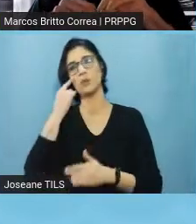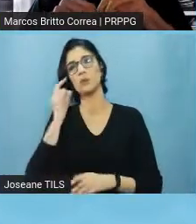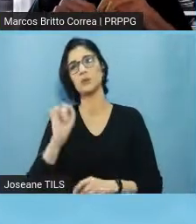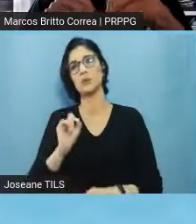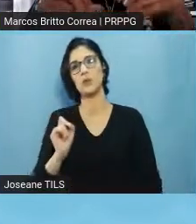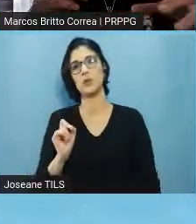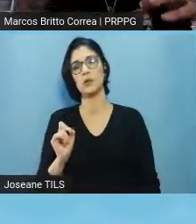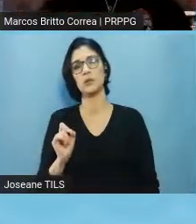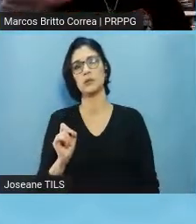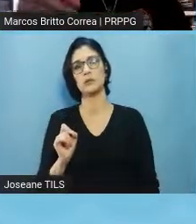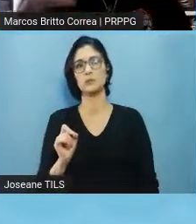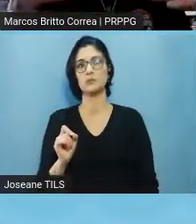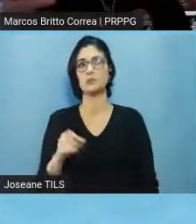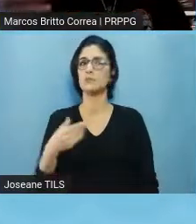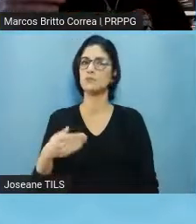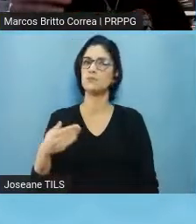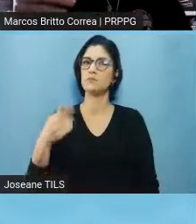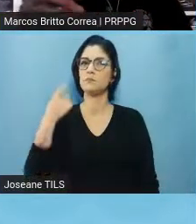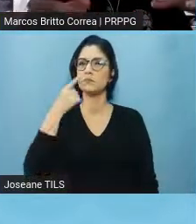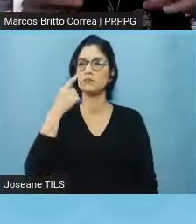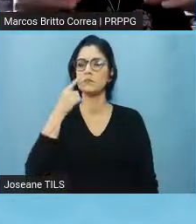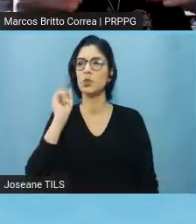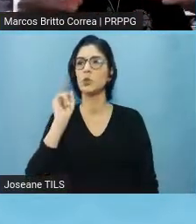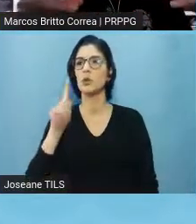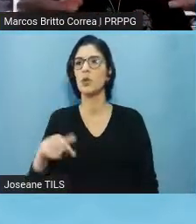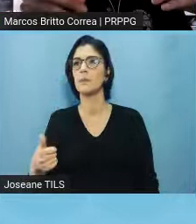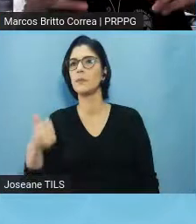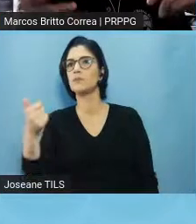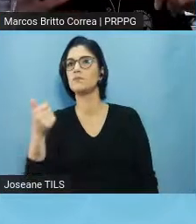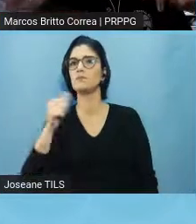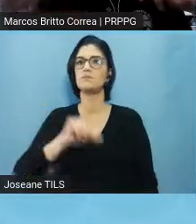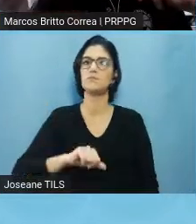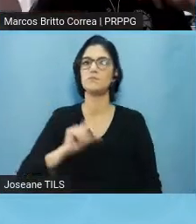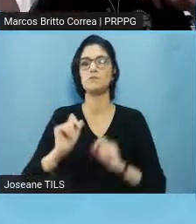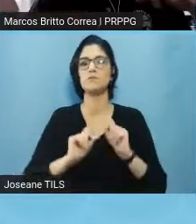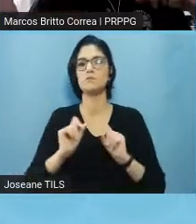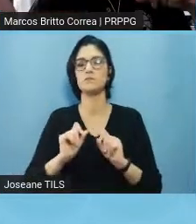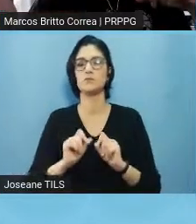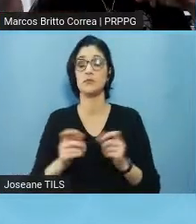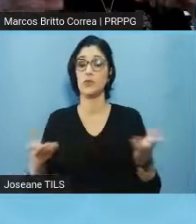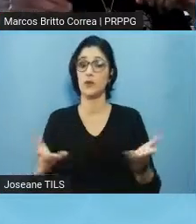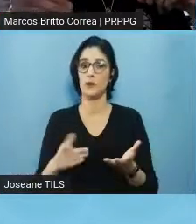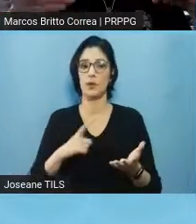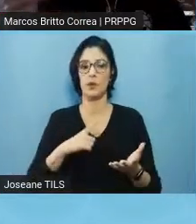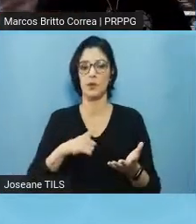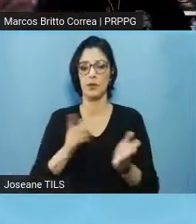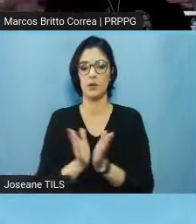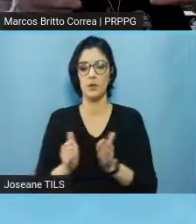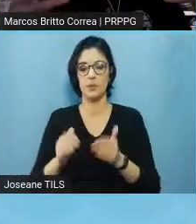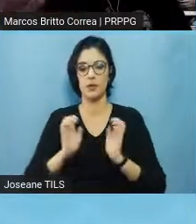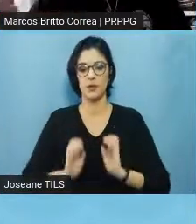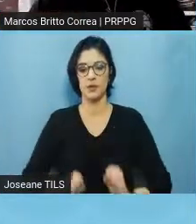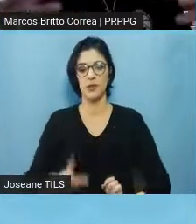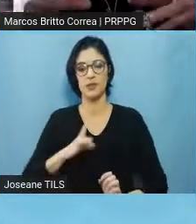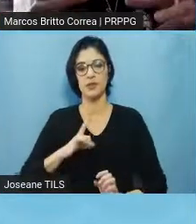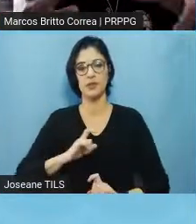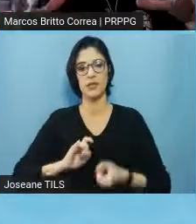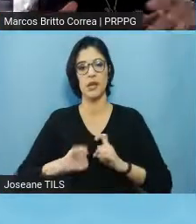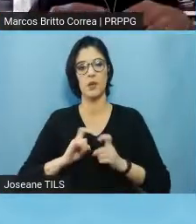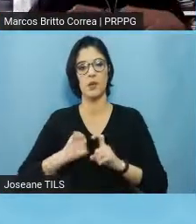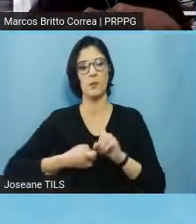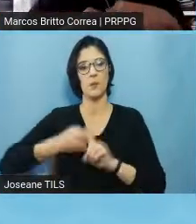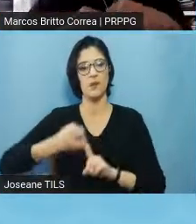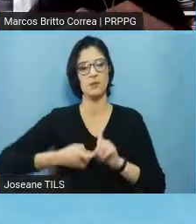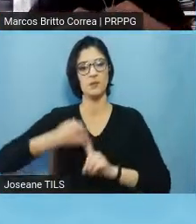né, pesando prós e contras, né, hoje a gente tem nos comitês reuniões mensais, né, para dar conta do volume de projetos que